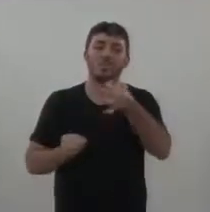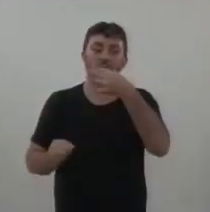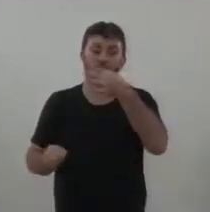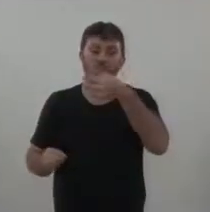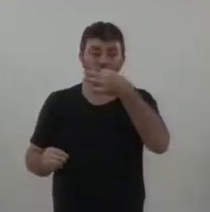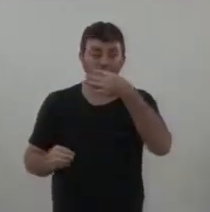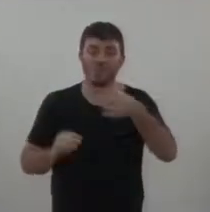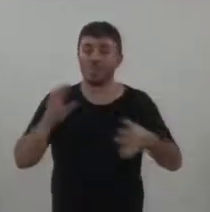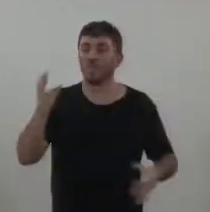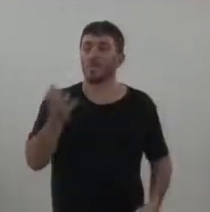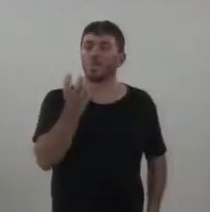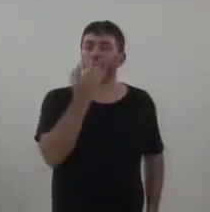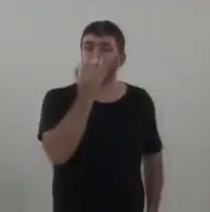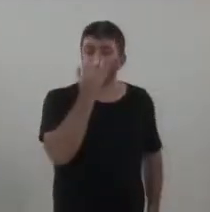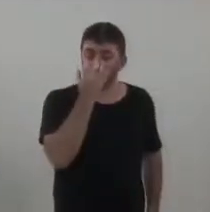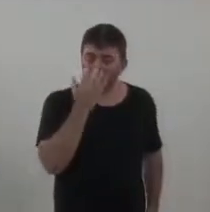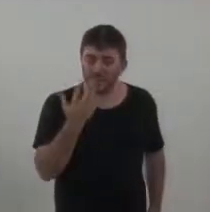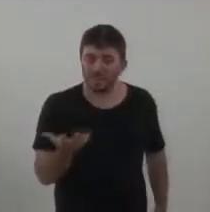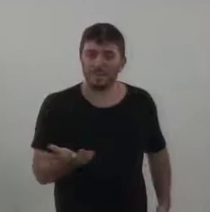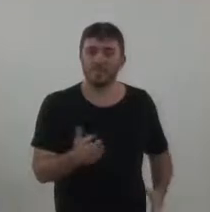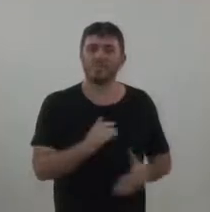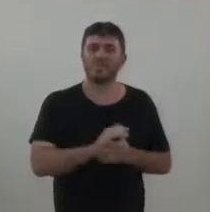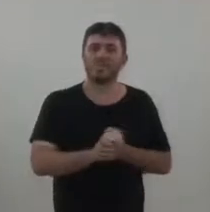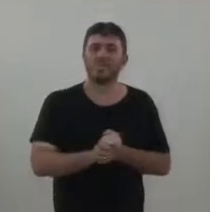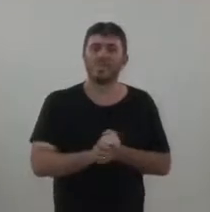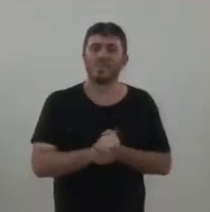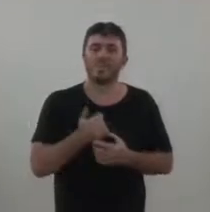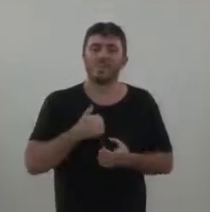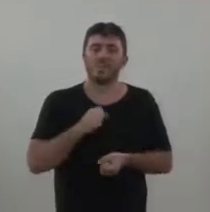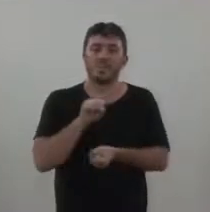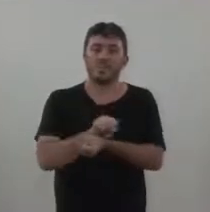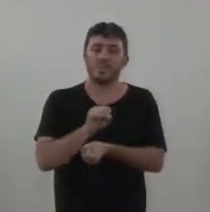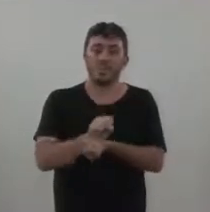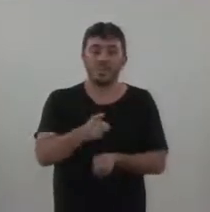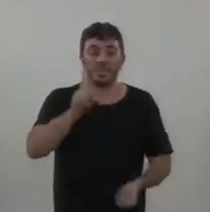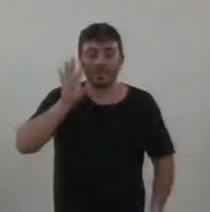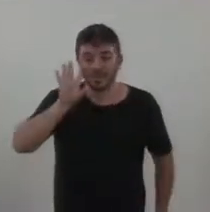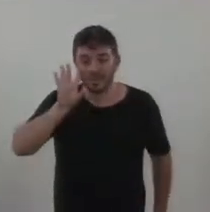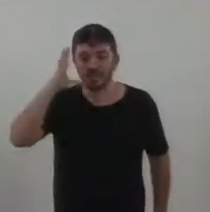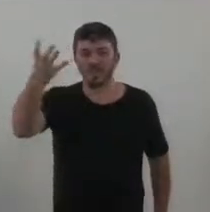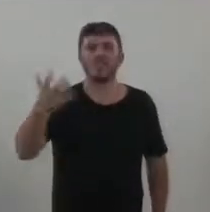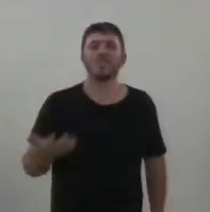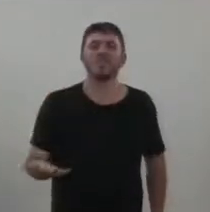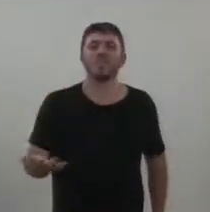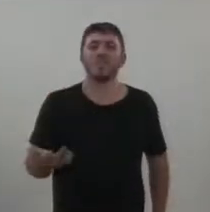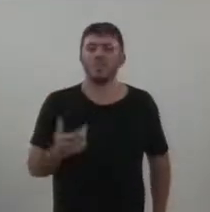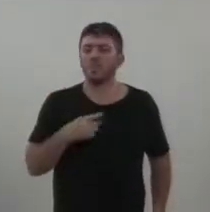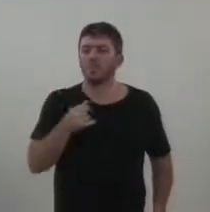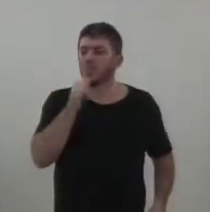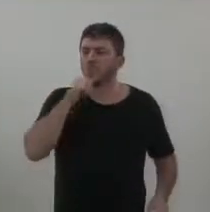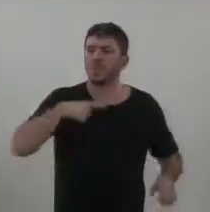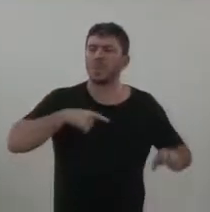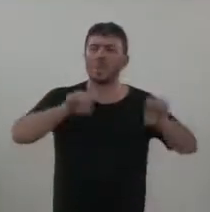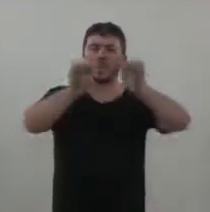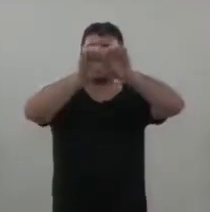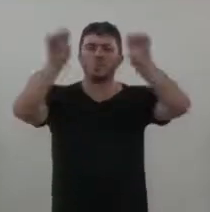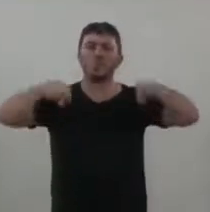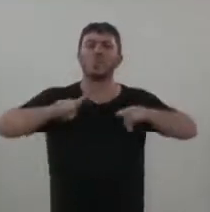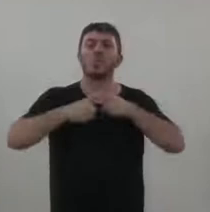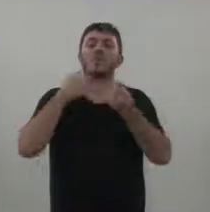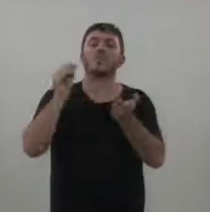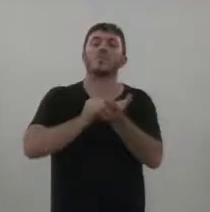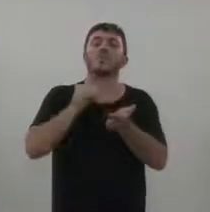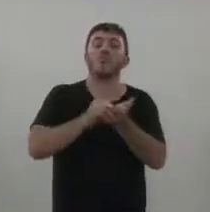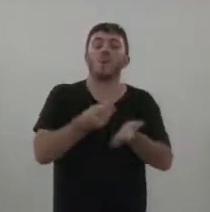aonde ela começa, começa a chegar. E eu espero que sejam resolvidos, porque lá dentro você tem uma estrutura e aí você não tem o remédio para poder